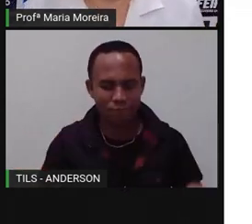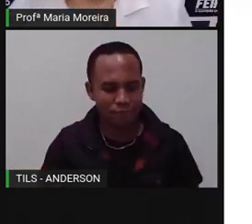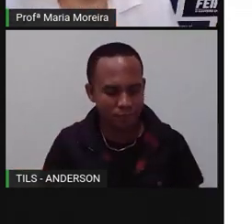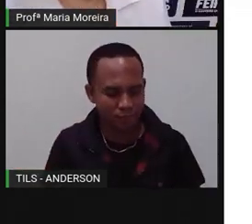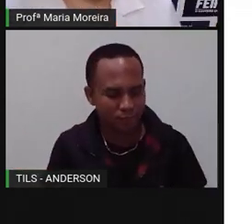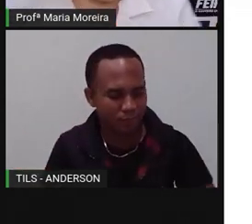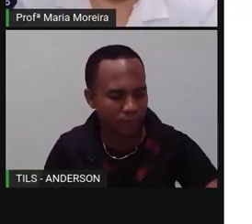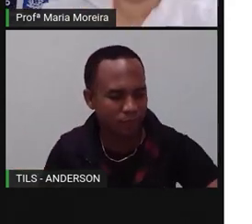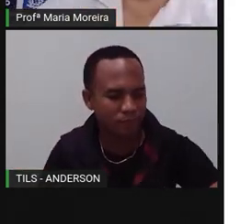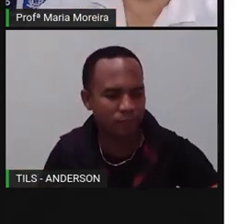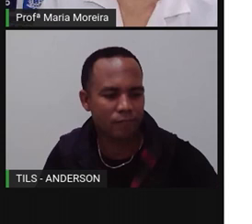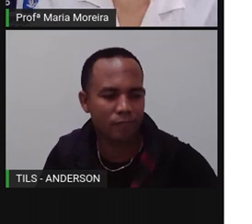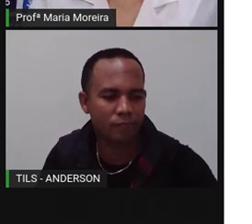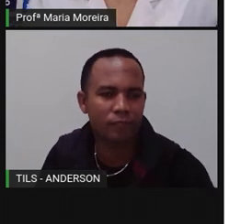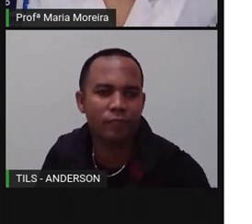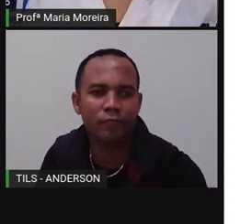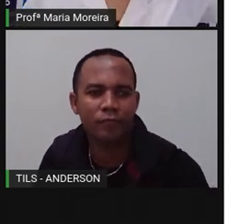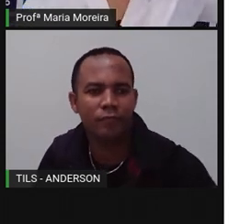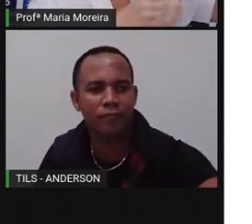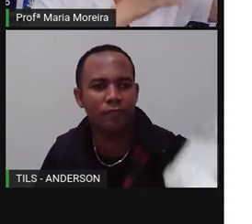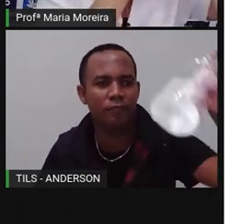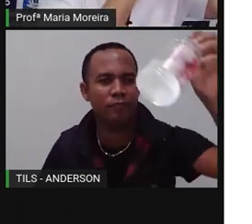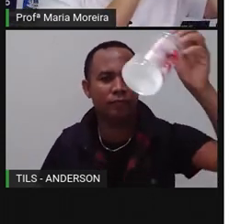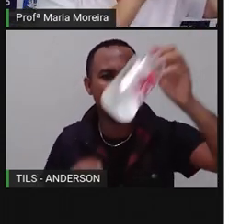Lave a mão. Usem álcool em gel, ó.